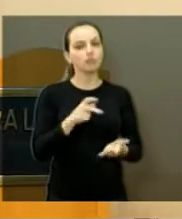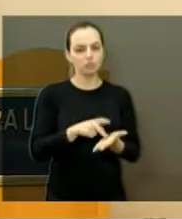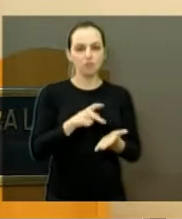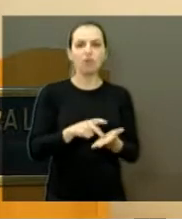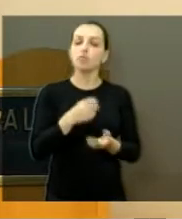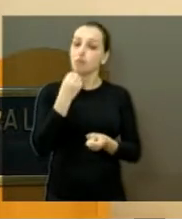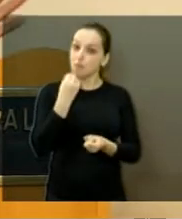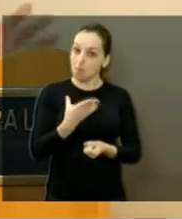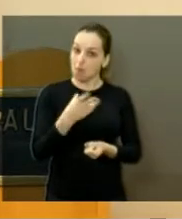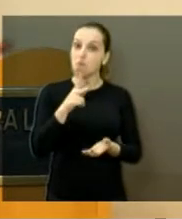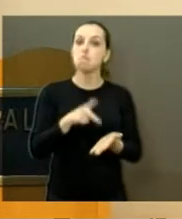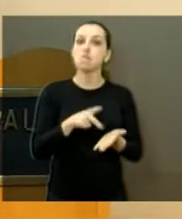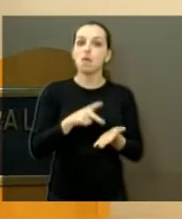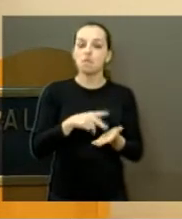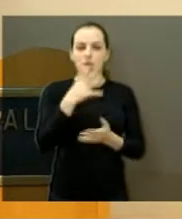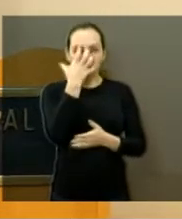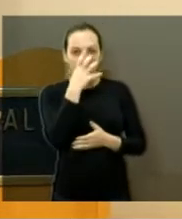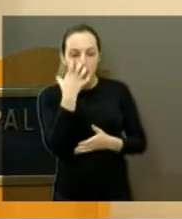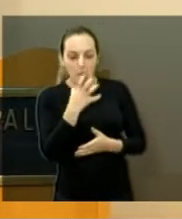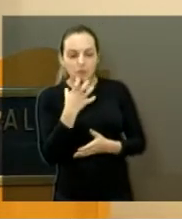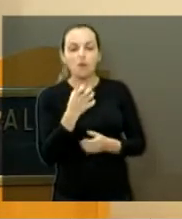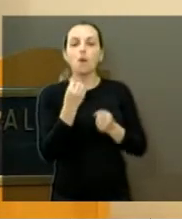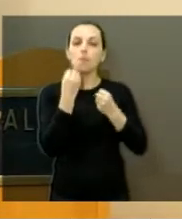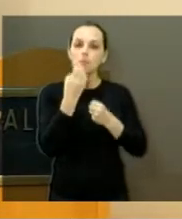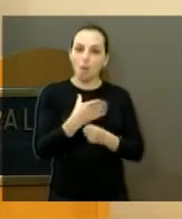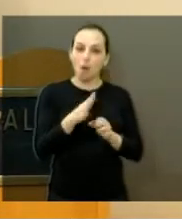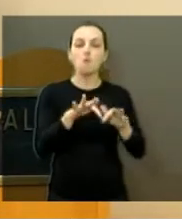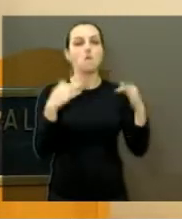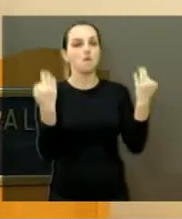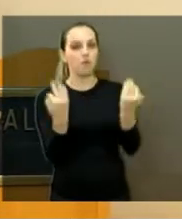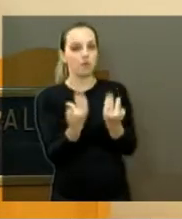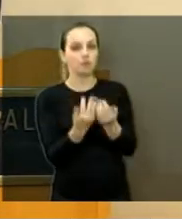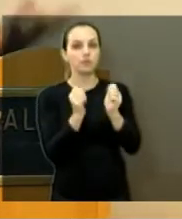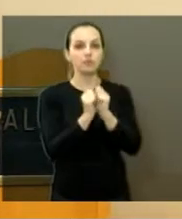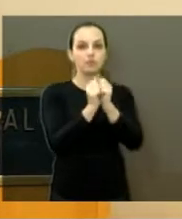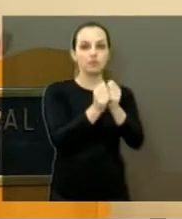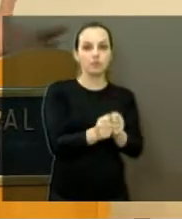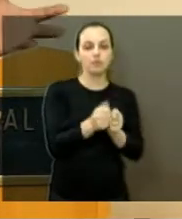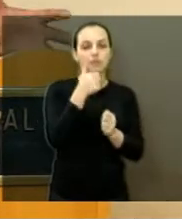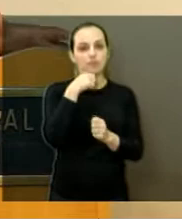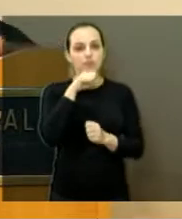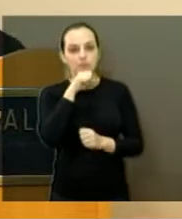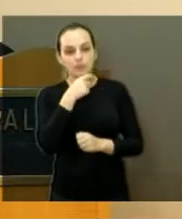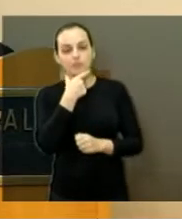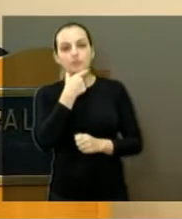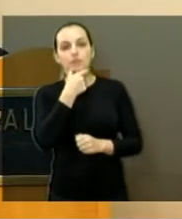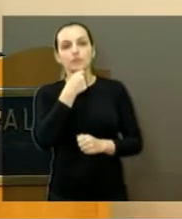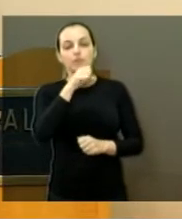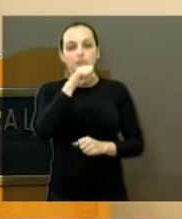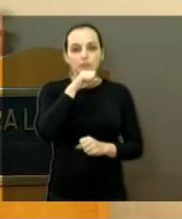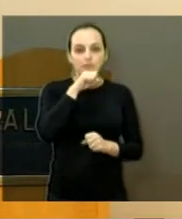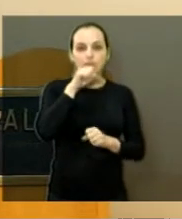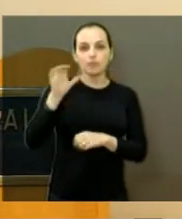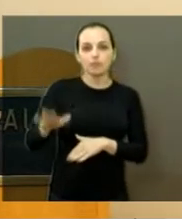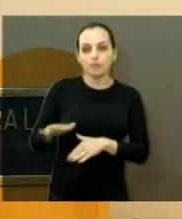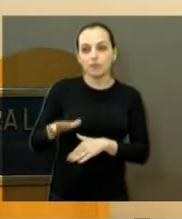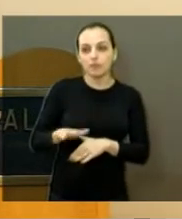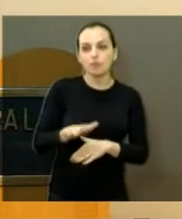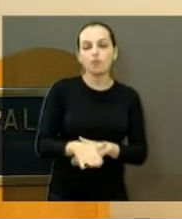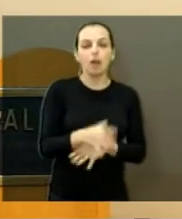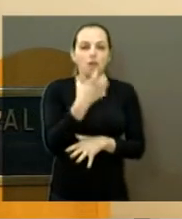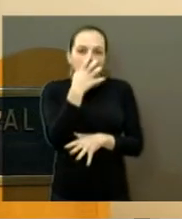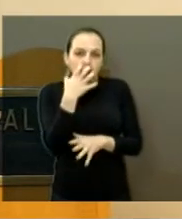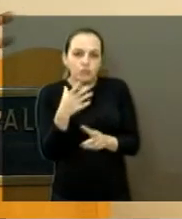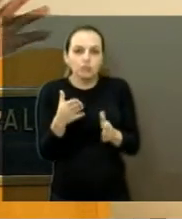bom. Quem mexe com o cachorro, mexe com a família, mexe com o pai, com a mãe, com a criança. Inclusive, fui pegar um cachorrinho desse tamanzinho